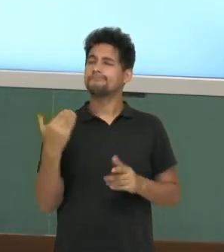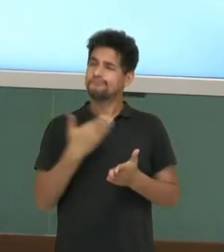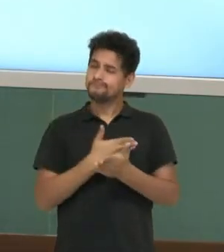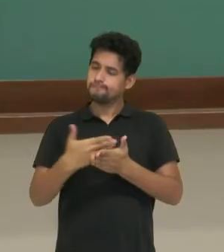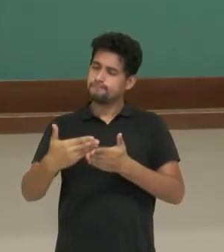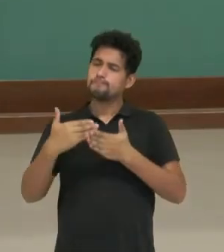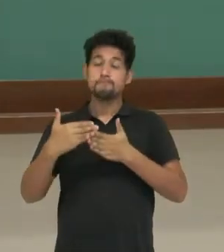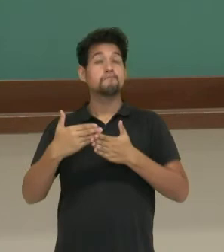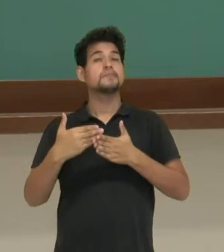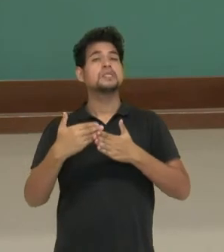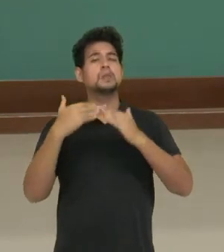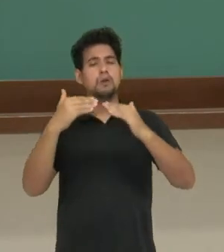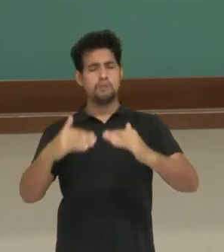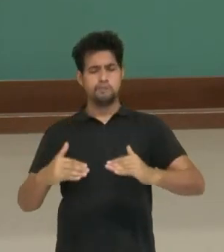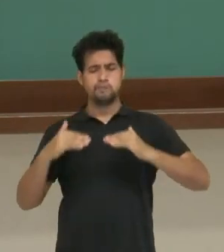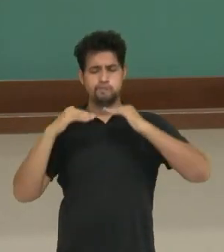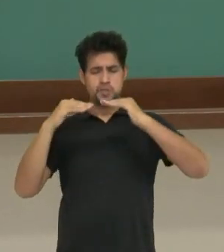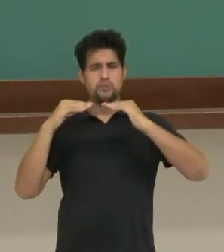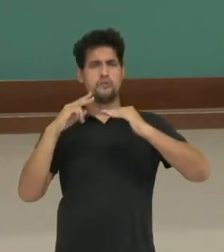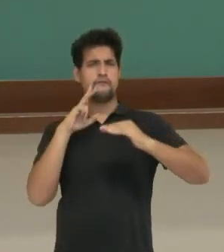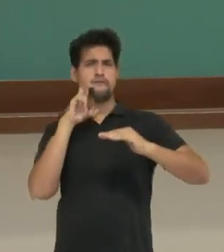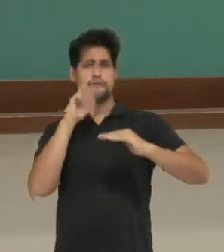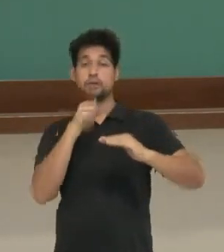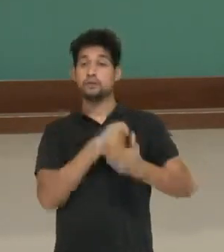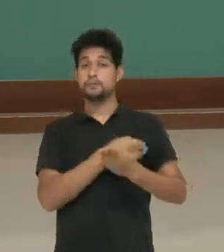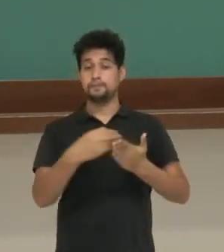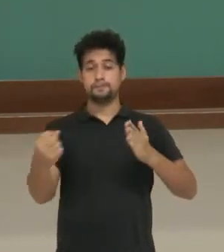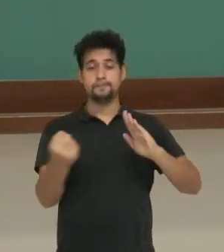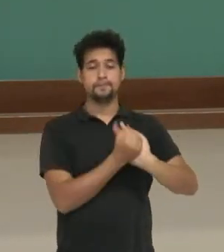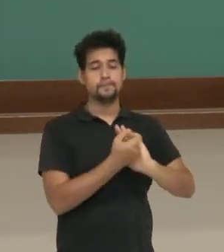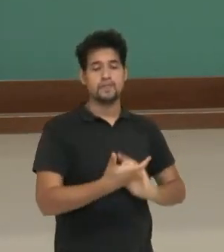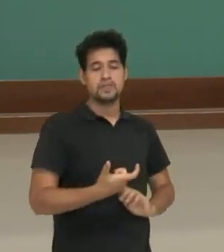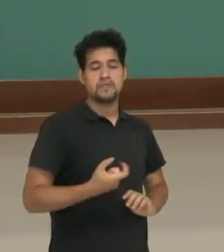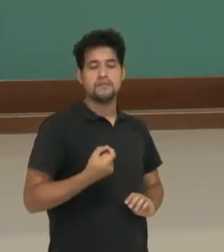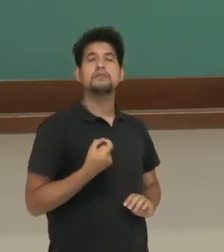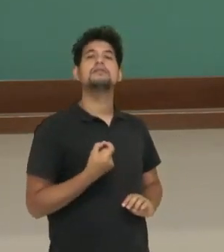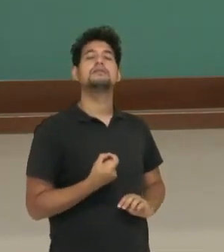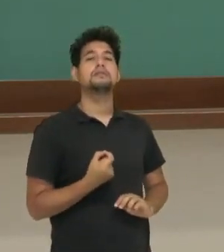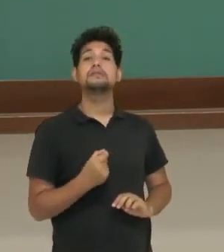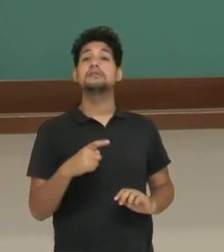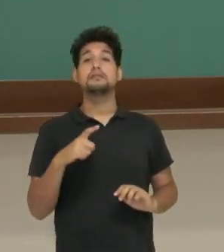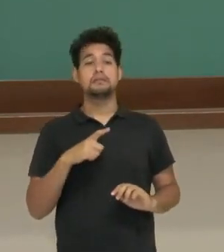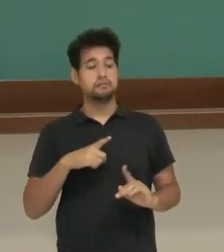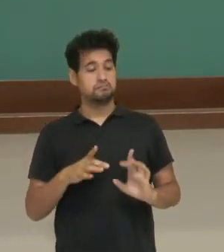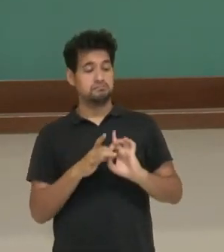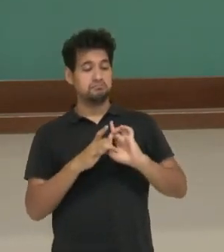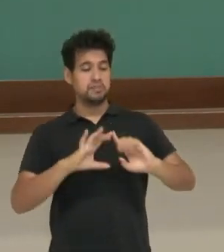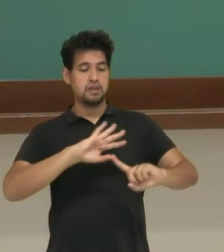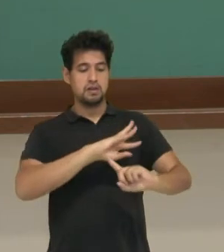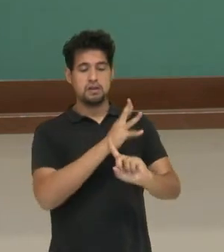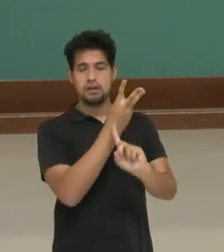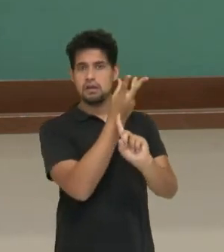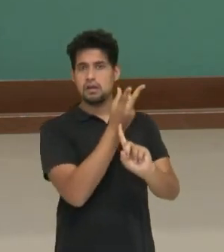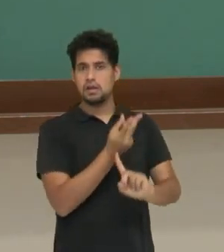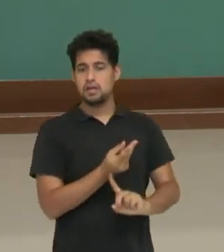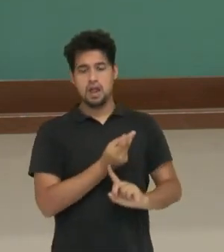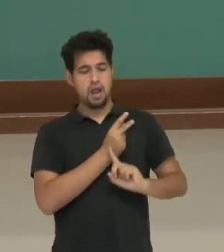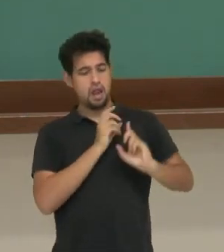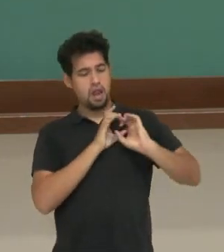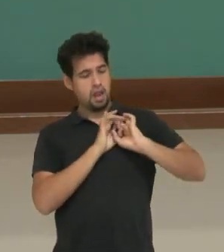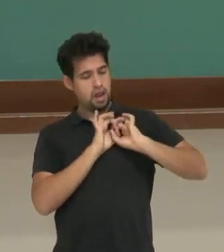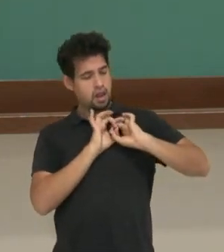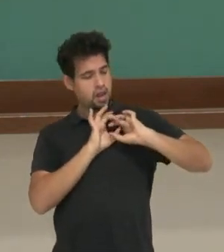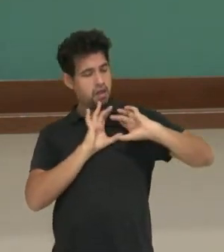vai se consolidar no início do século XX, ela vai permitir que o artista seja mais livre.